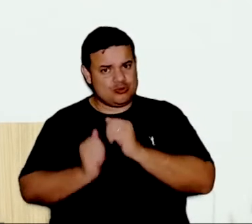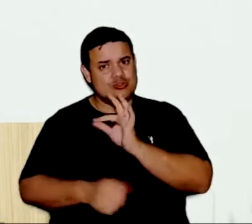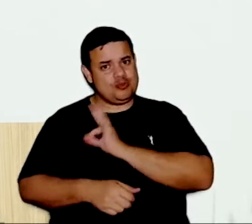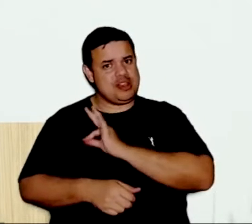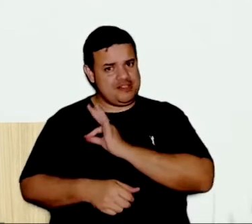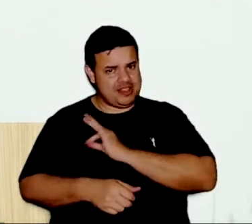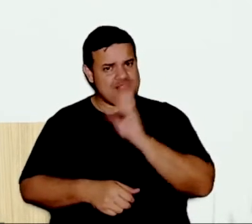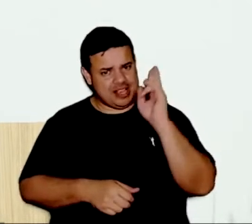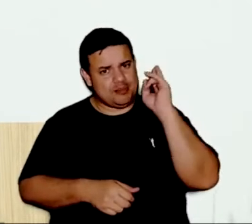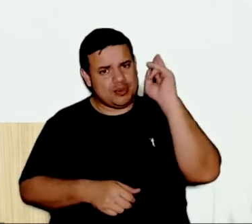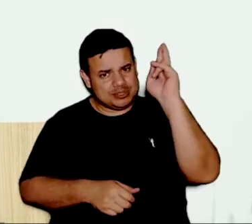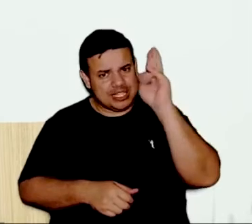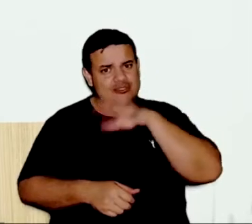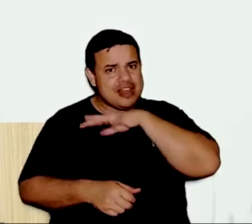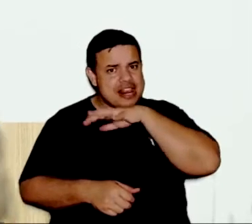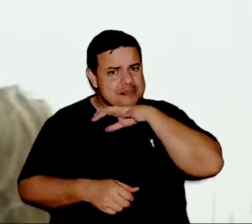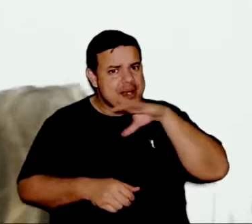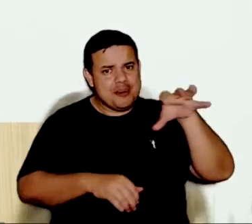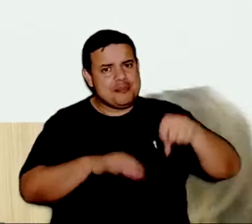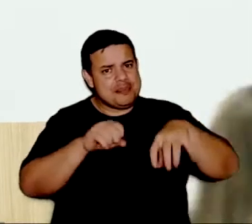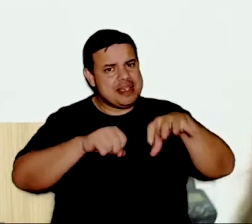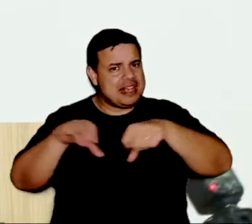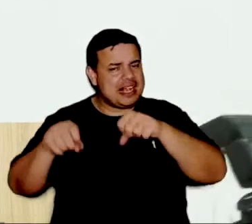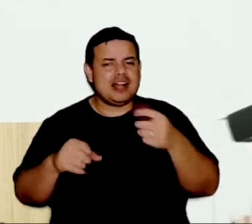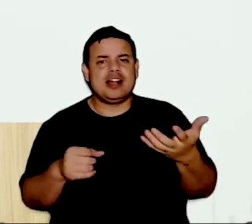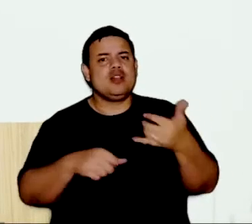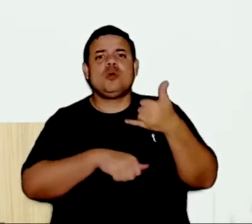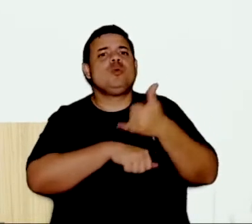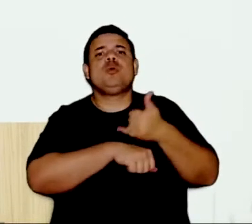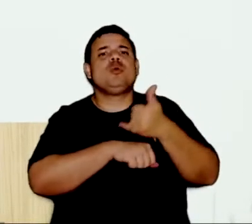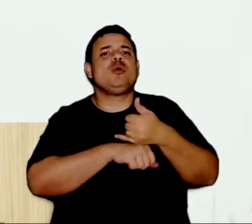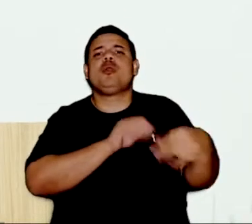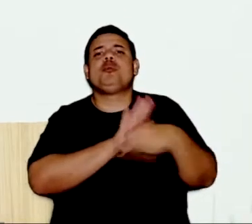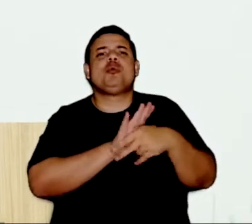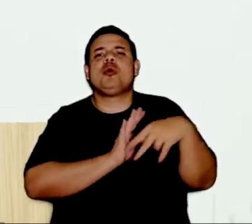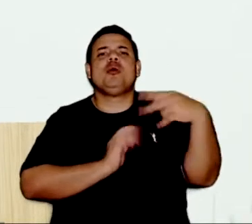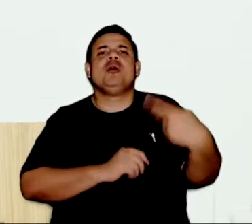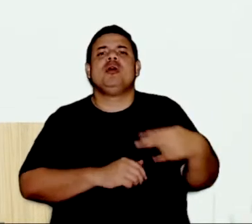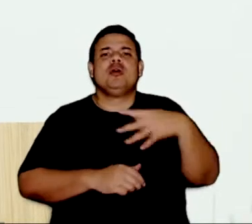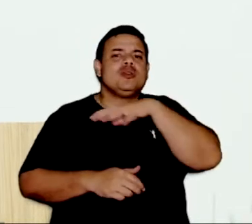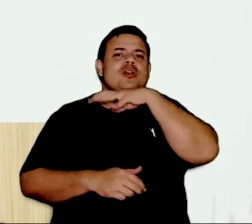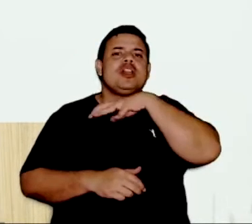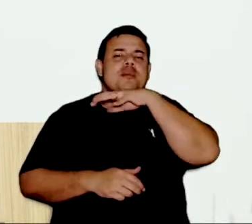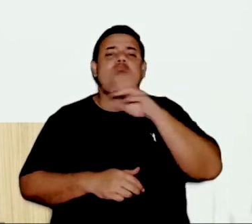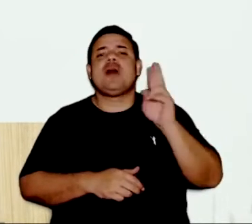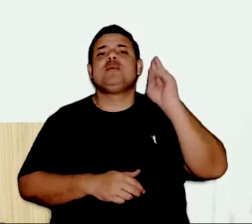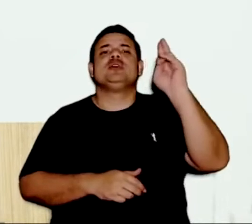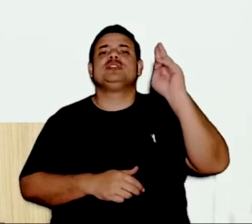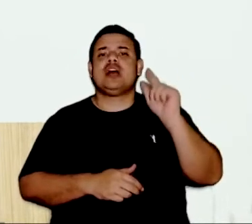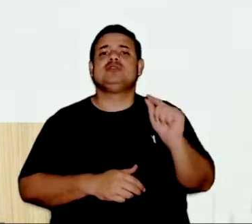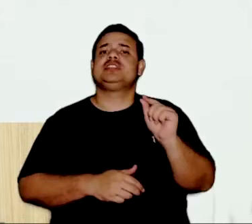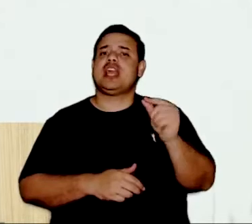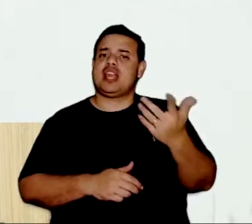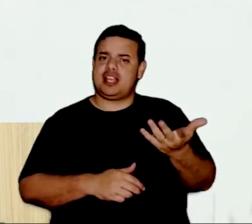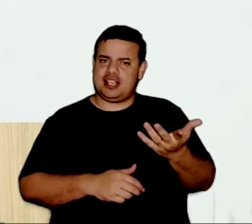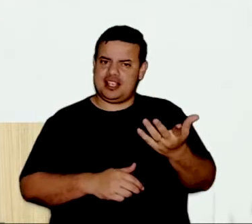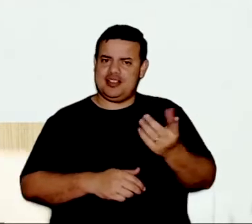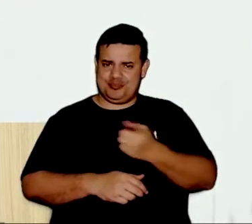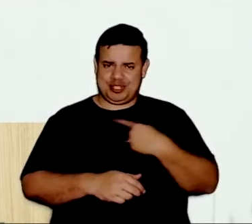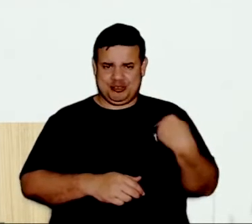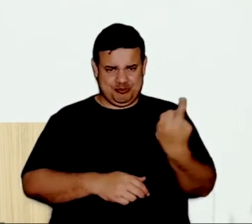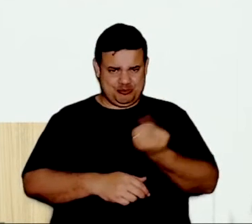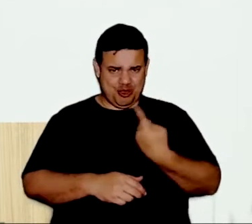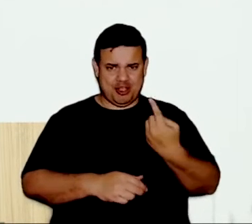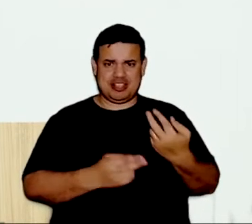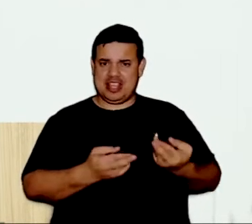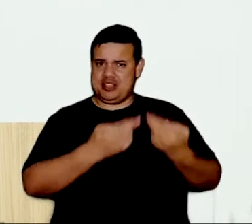Você não acha que os donos desses animais são responsáveis por eles? Porque eles têm dono. Por que nós que somos responsáveis pelos animais